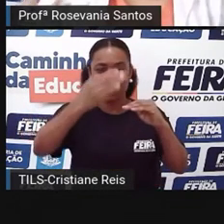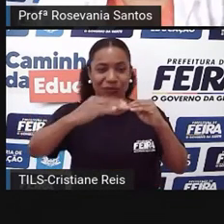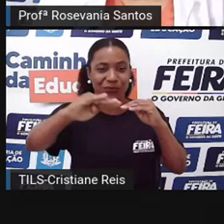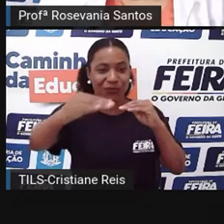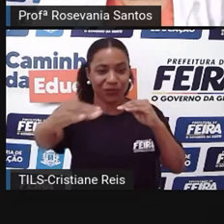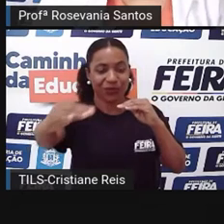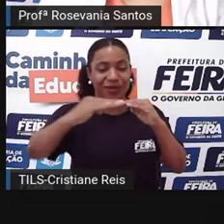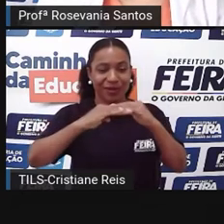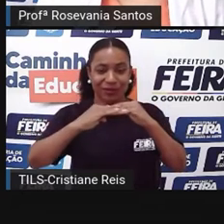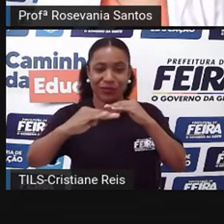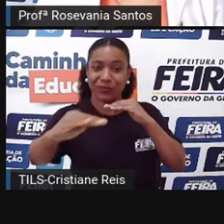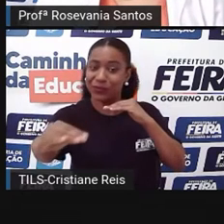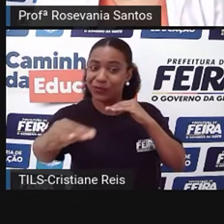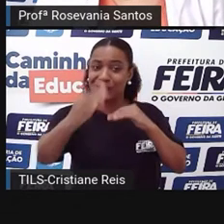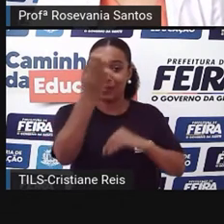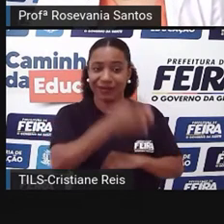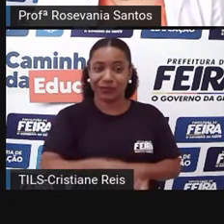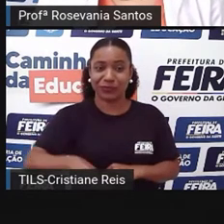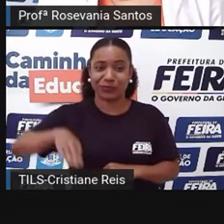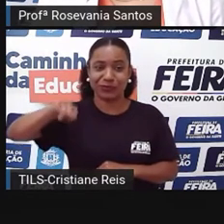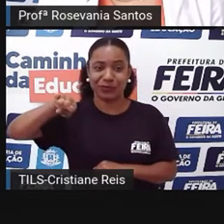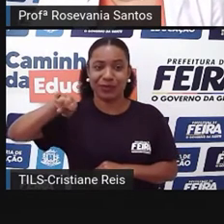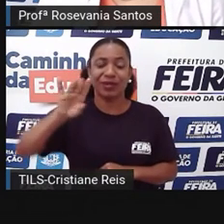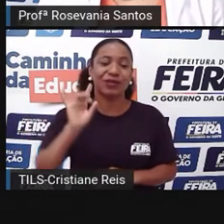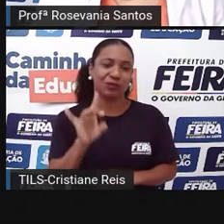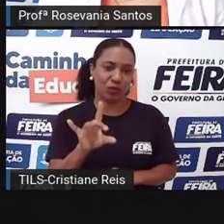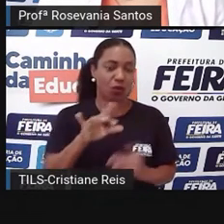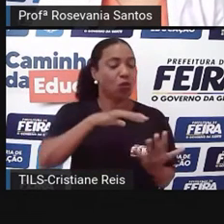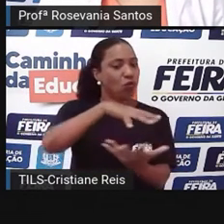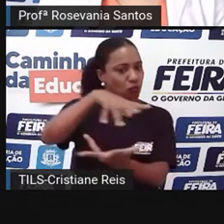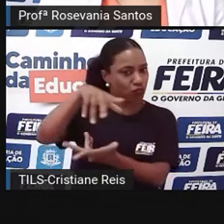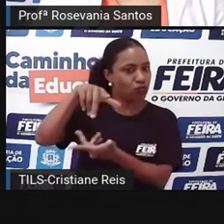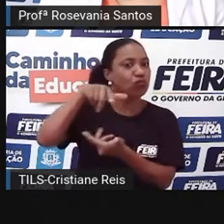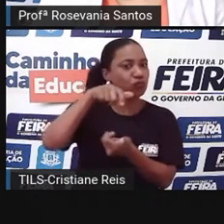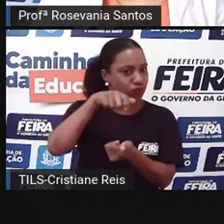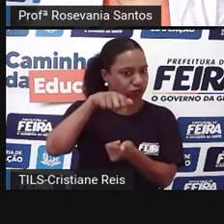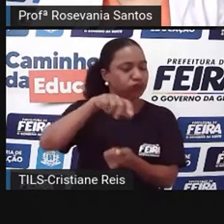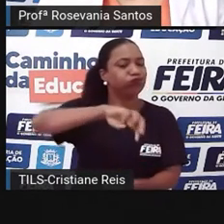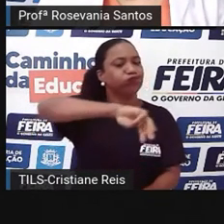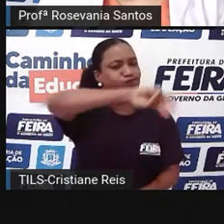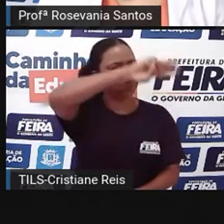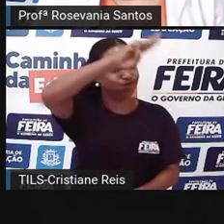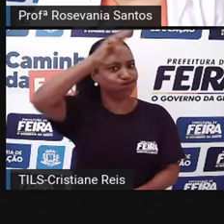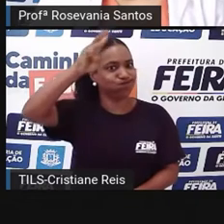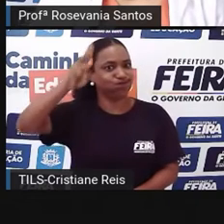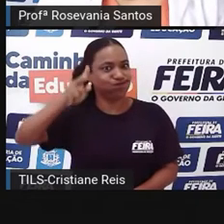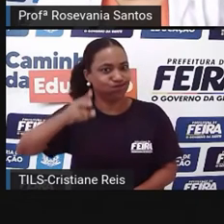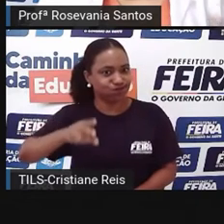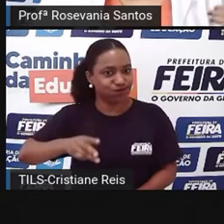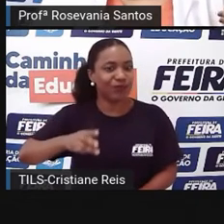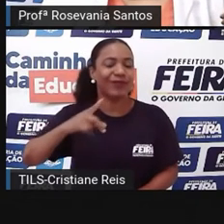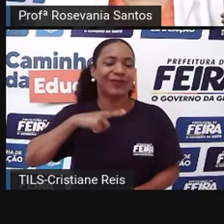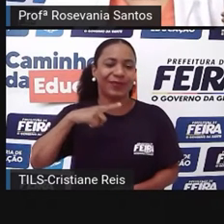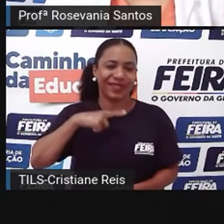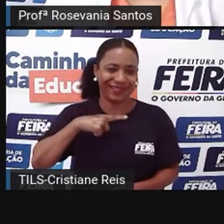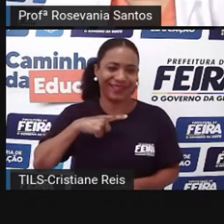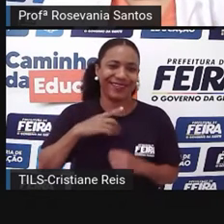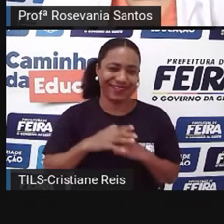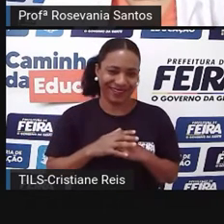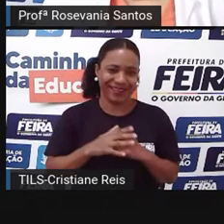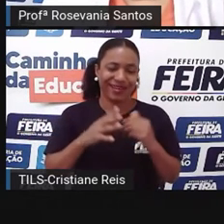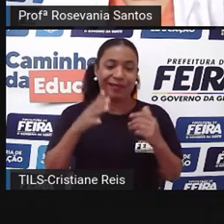do relevo mundial, aí sim a gente falaria, né, das montanhas. Mas no território brasileiro, você está vendo lá,